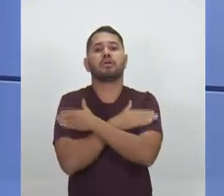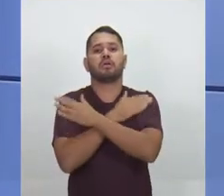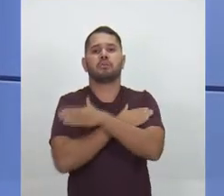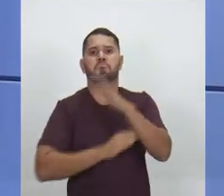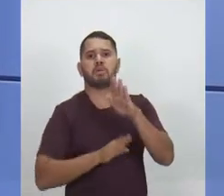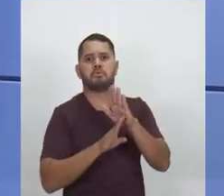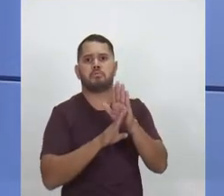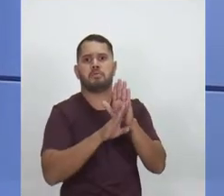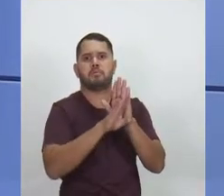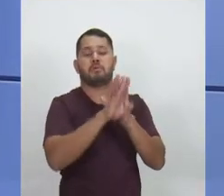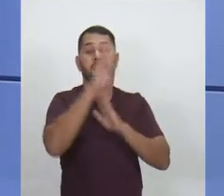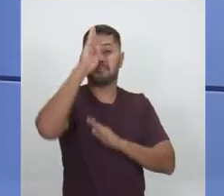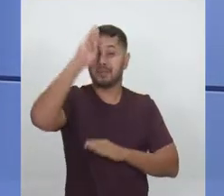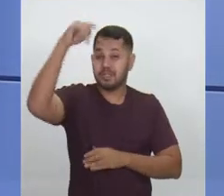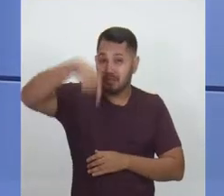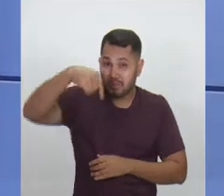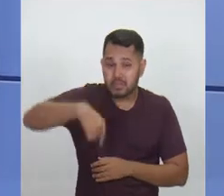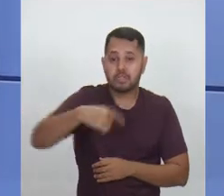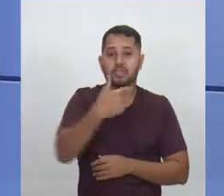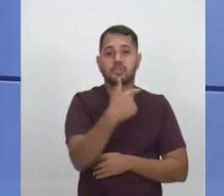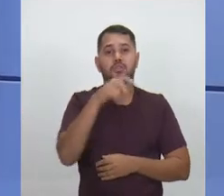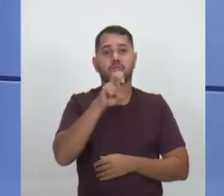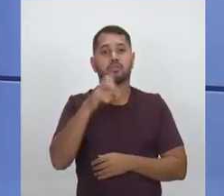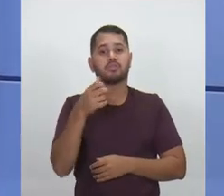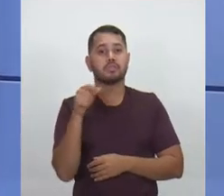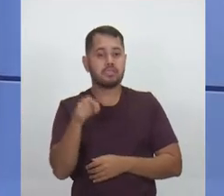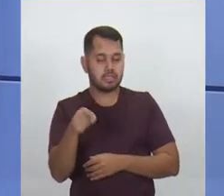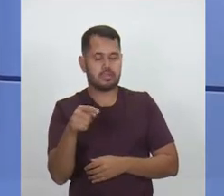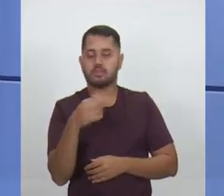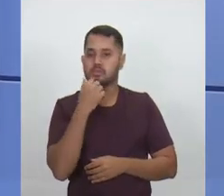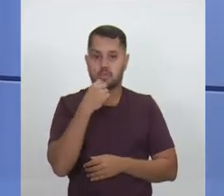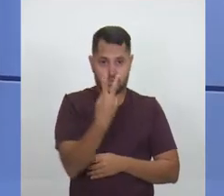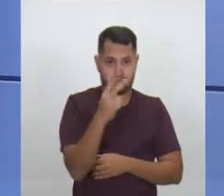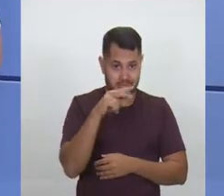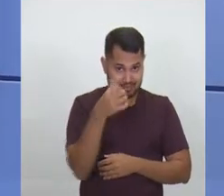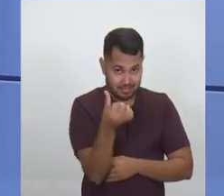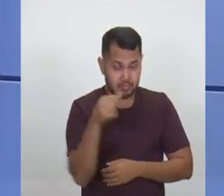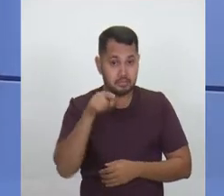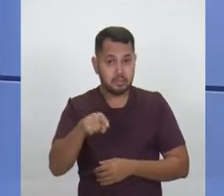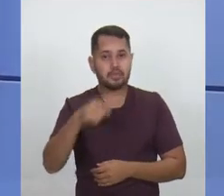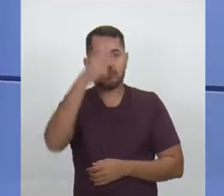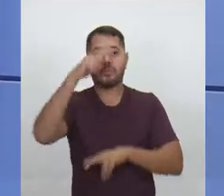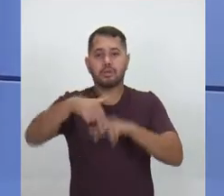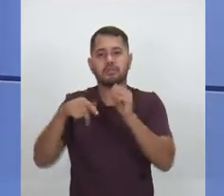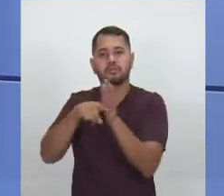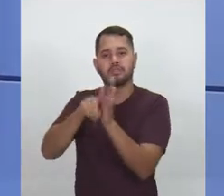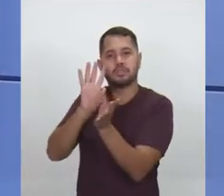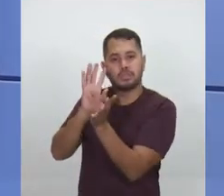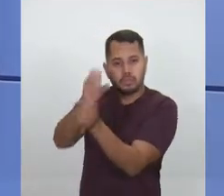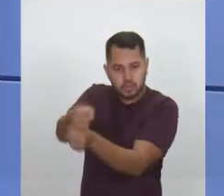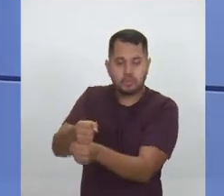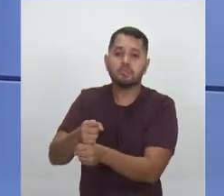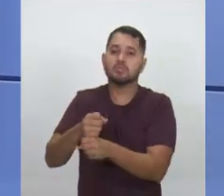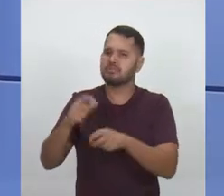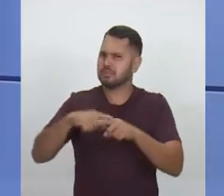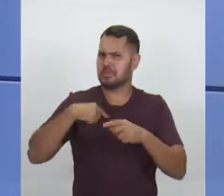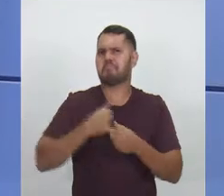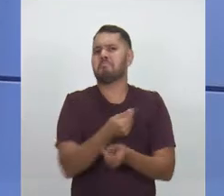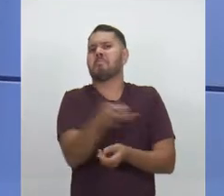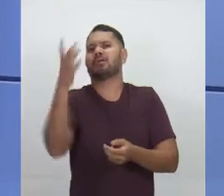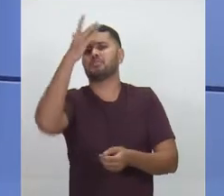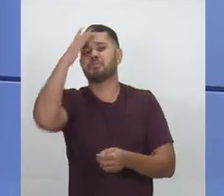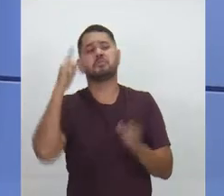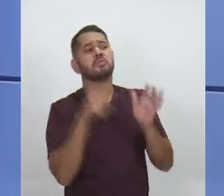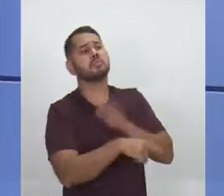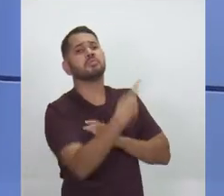Principalmente só aqui no estado do Amazonas, tem 256 mil pelo Caged. Nós temos plena certeza que a gente convive com emprego e renda que tem muito mais. Qual a sua